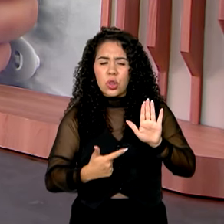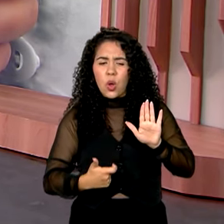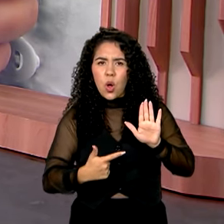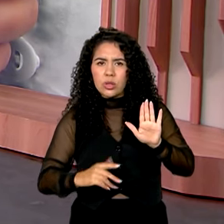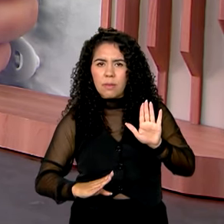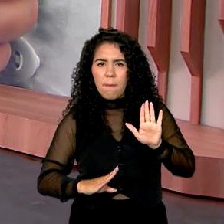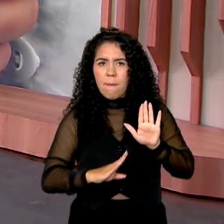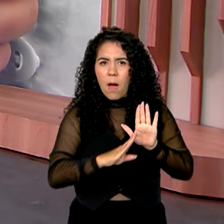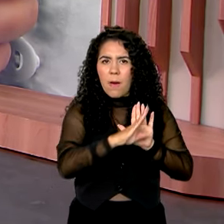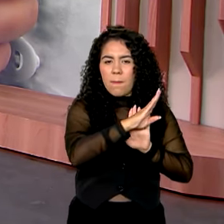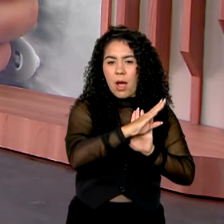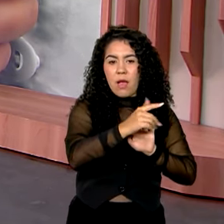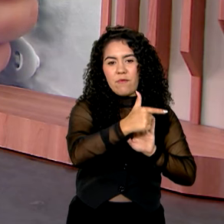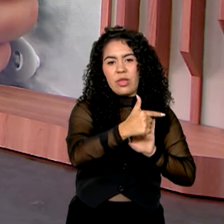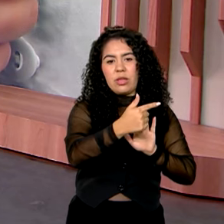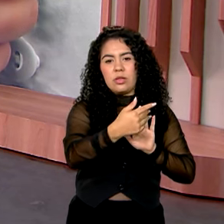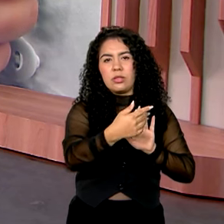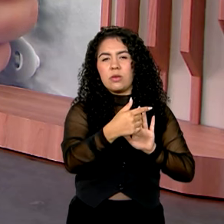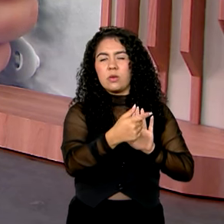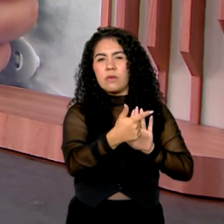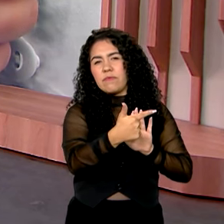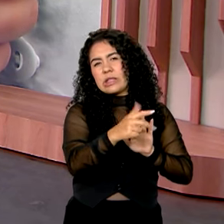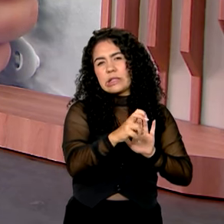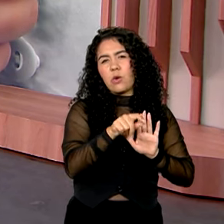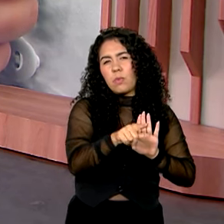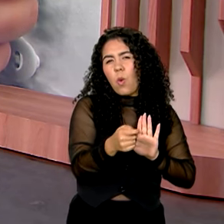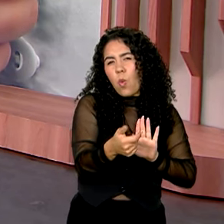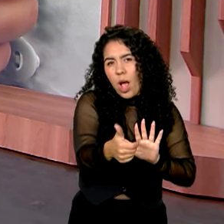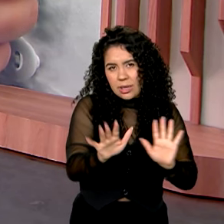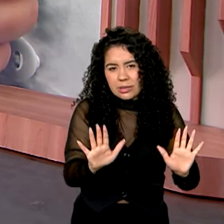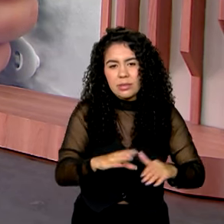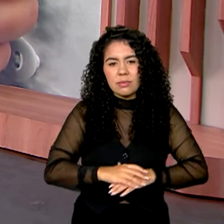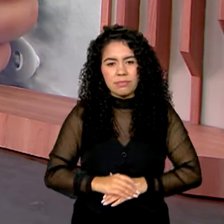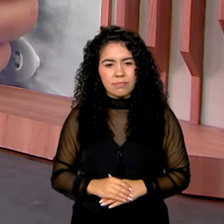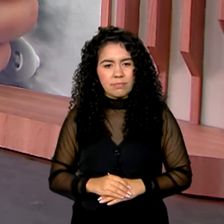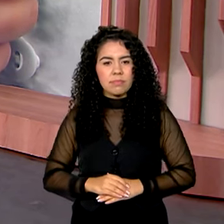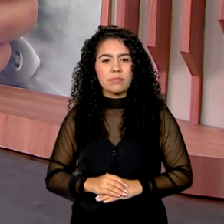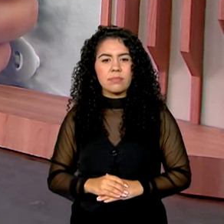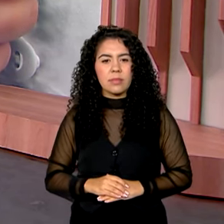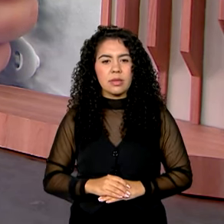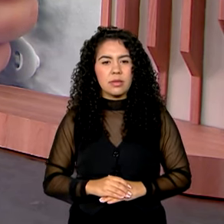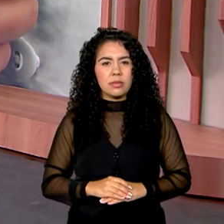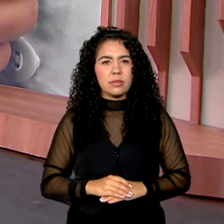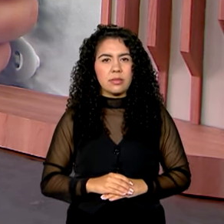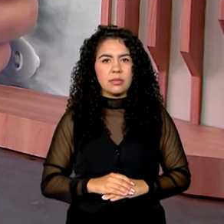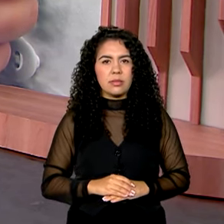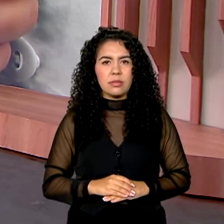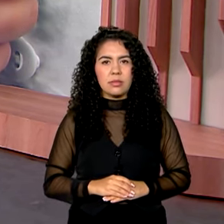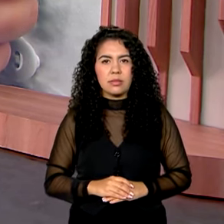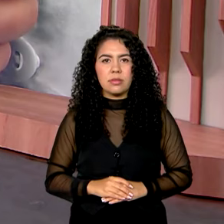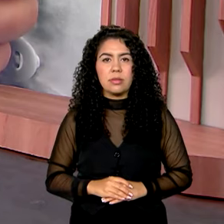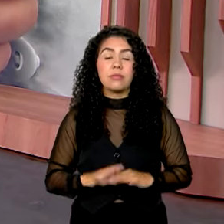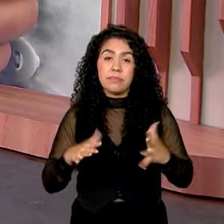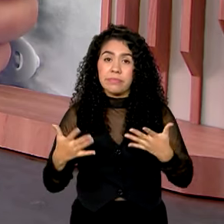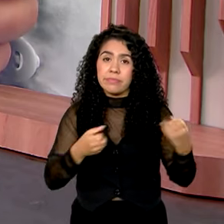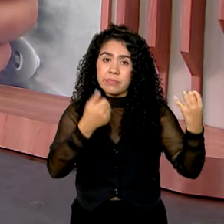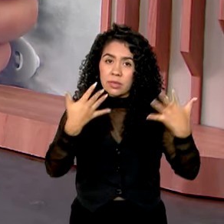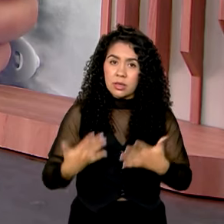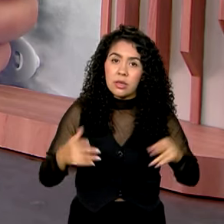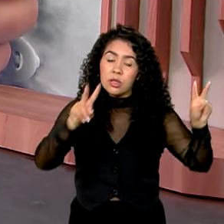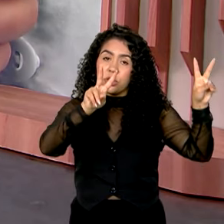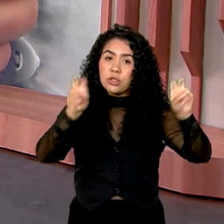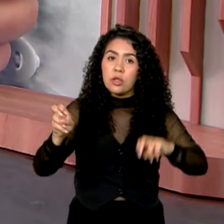para quase 25 mil. É isso? Bom, da